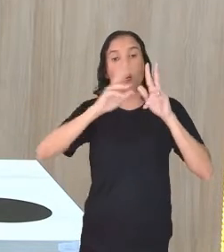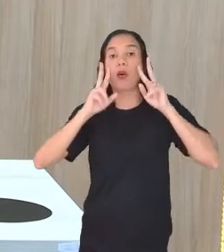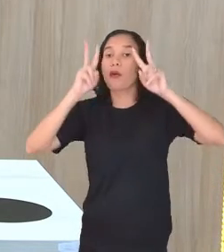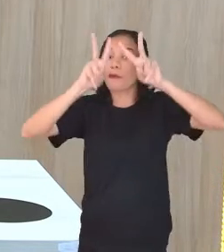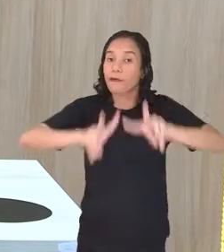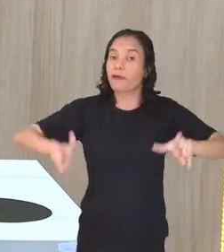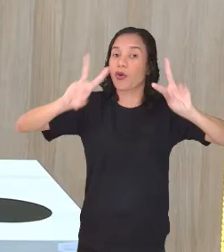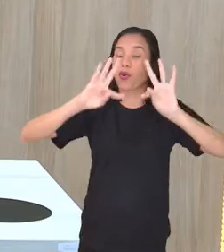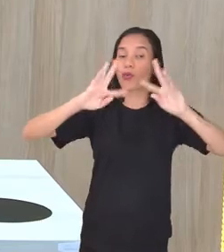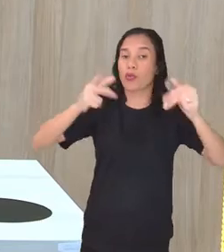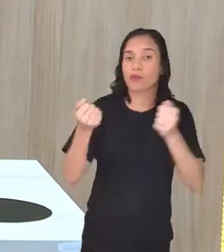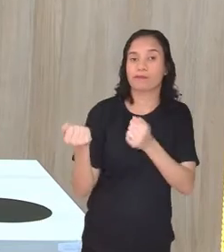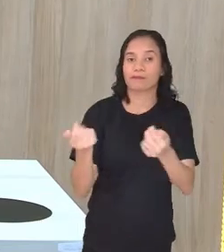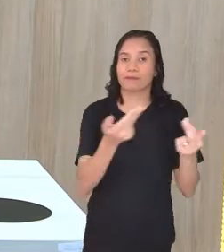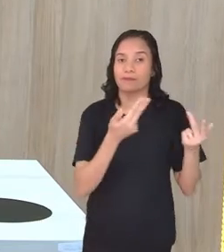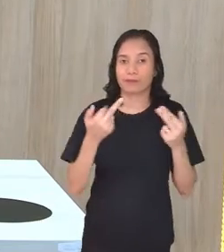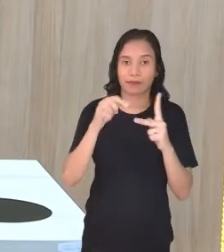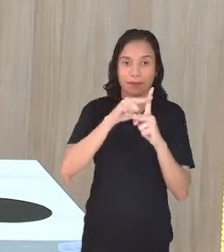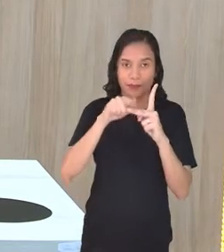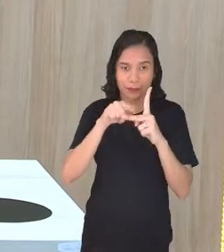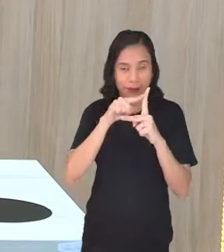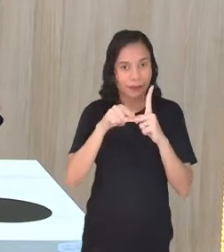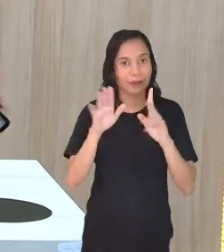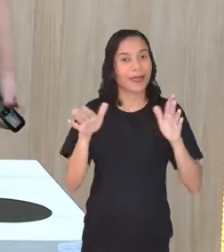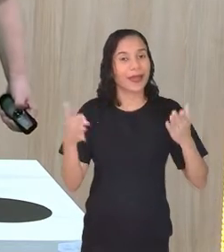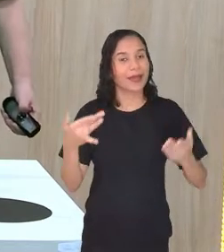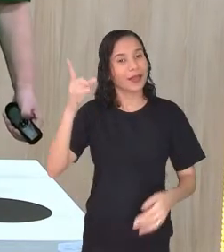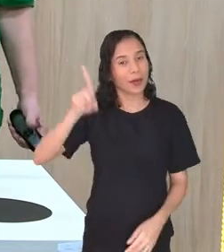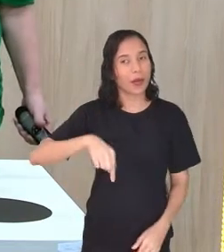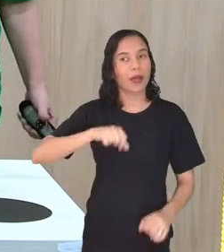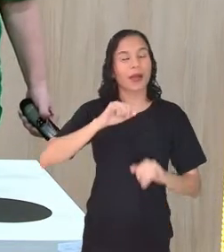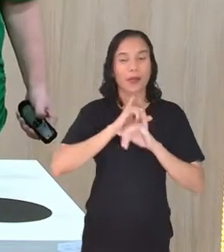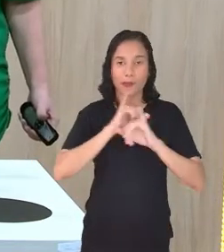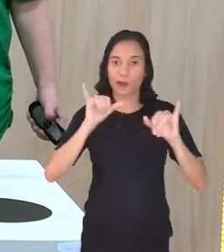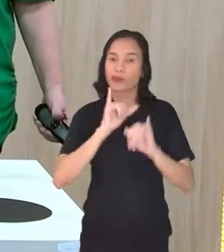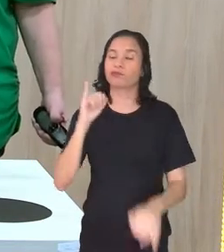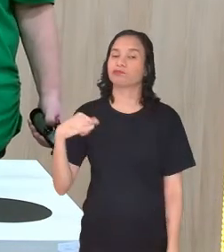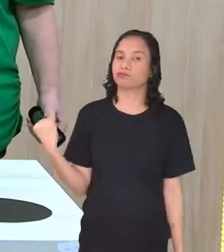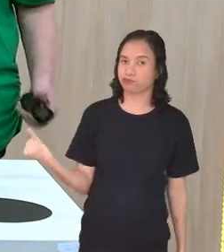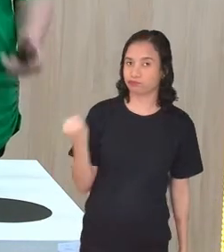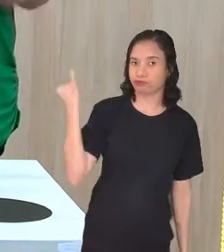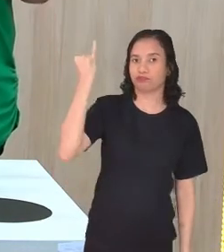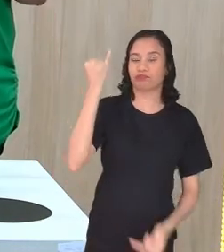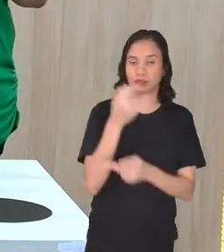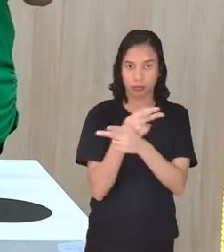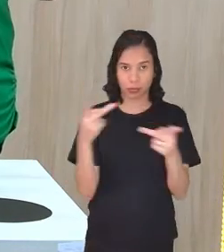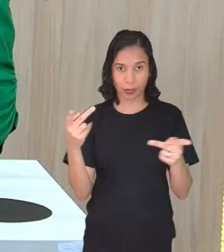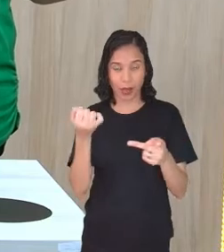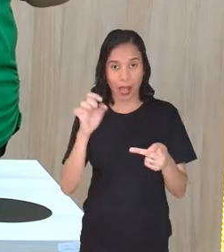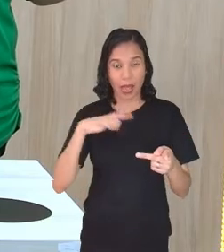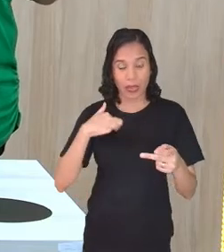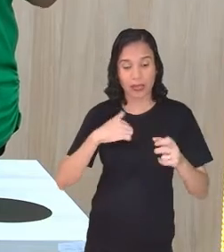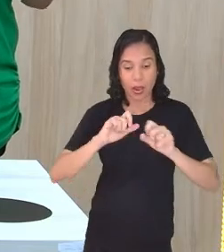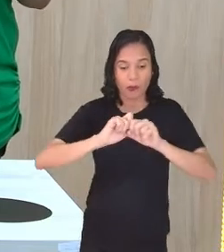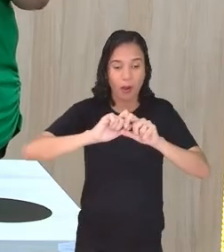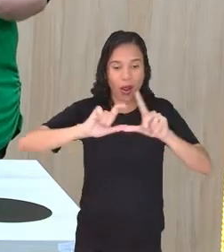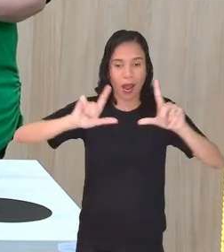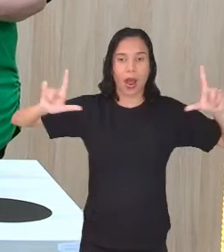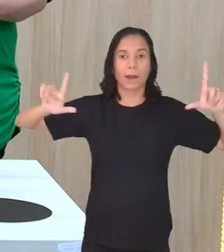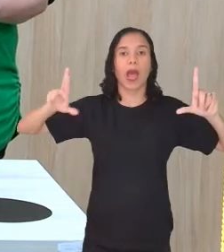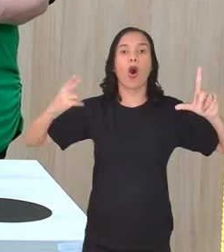todos permanecem o mesmo ângulo. Então, isso é uma informação muito importante. Se eu vou ampliar ou